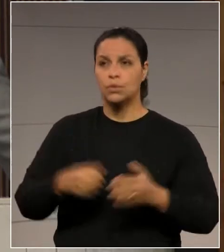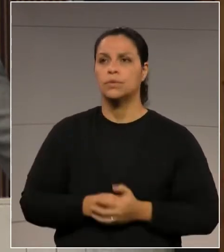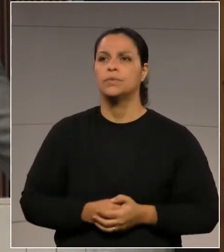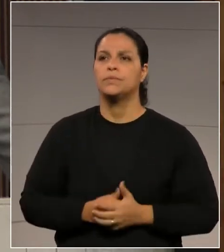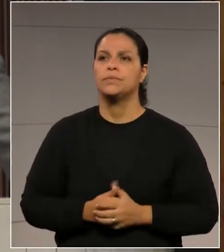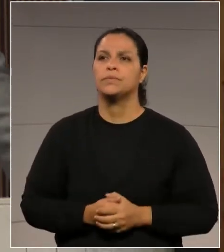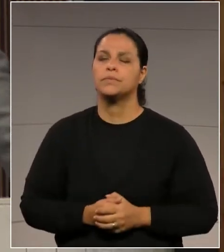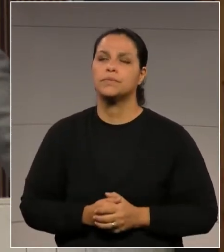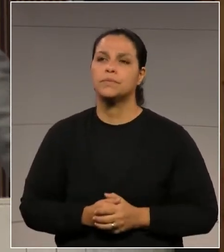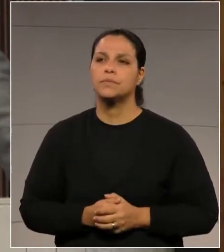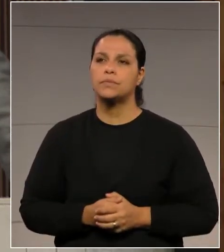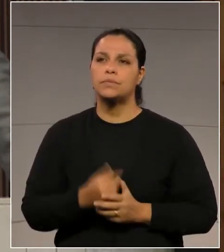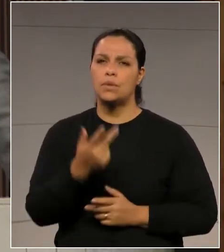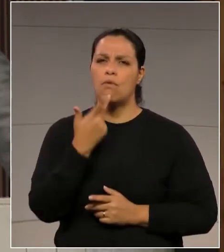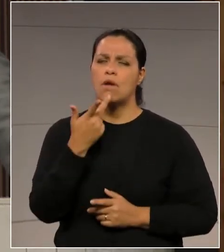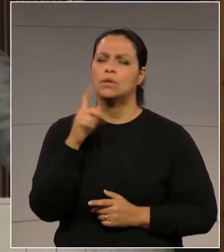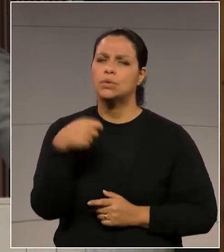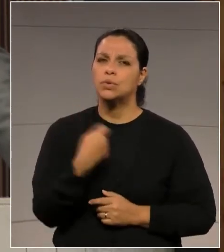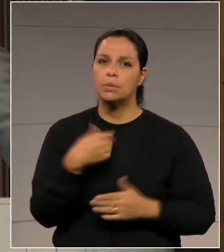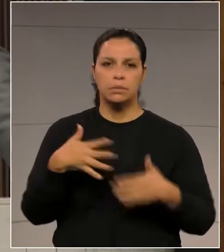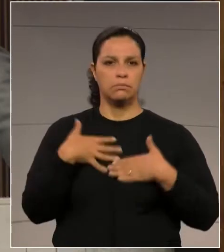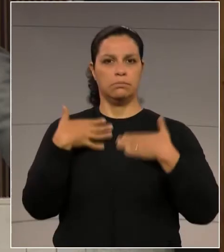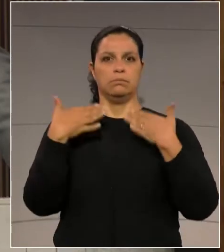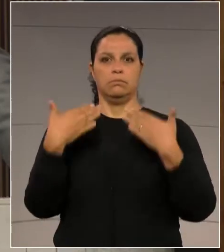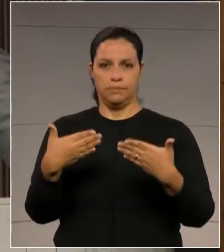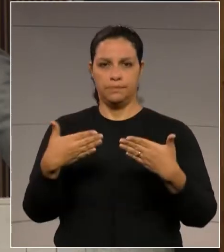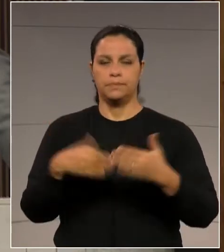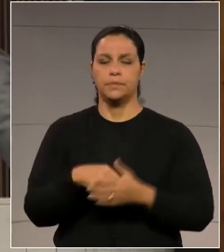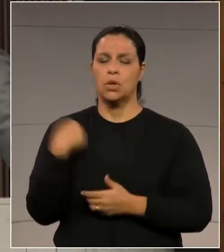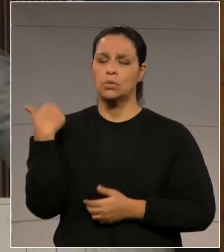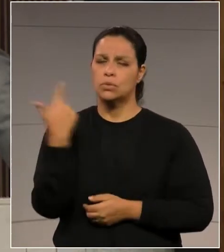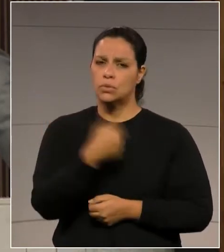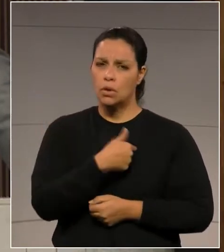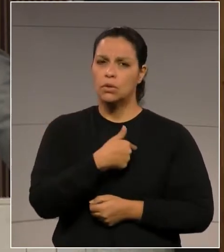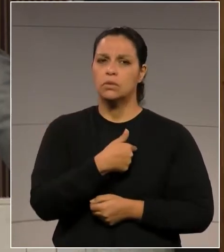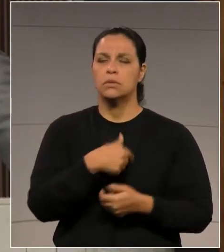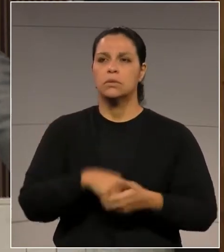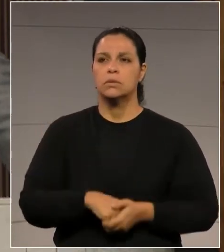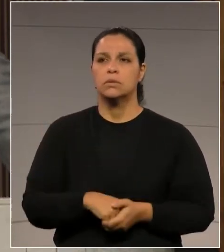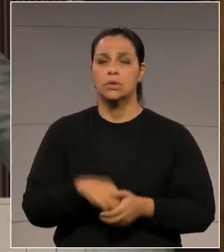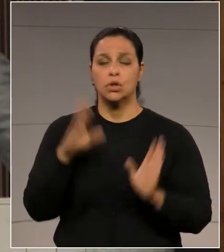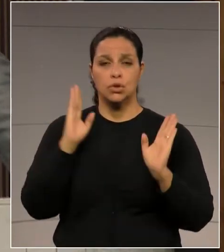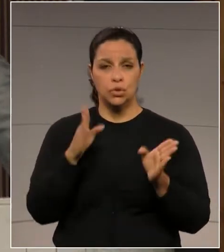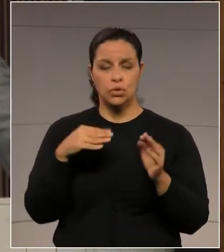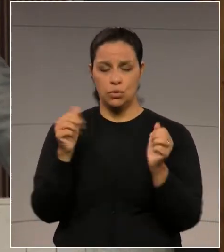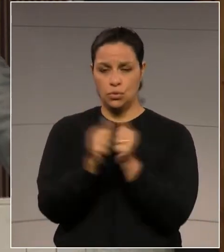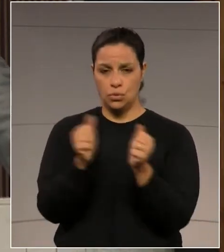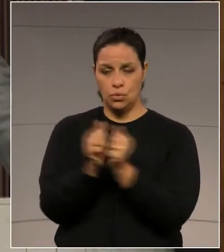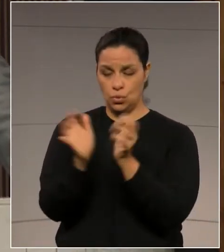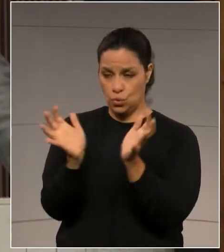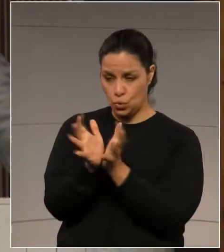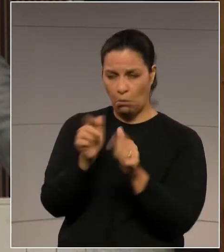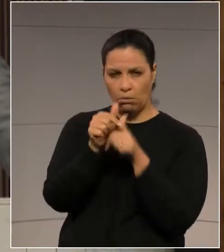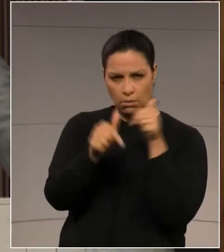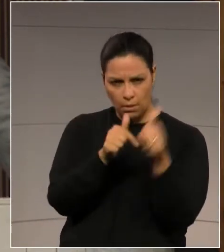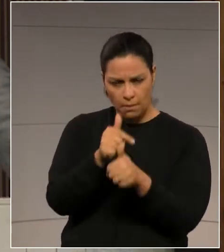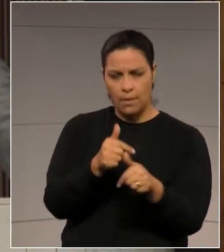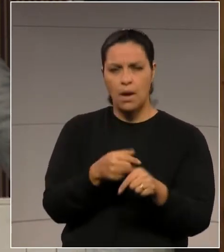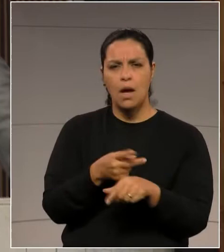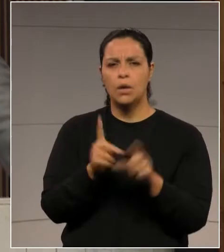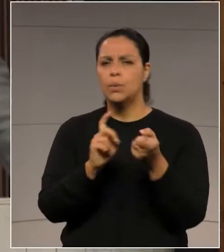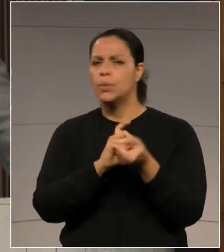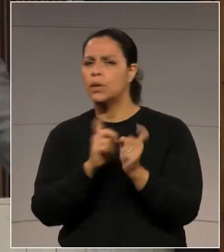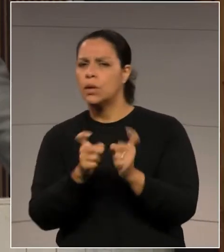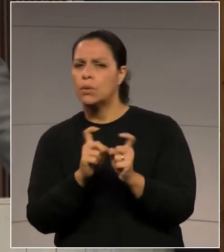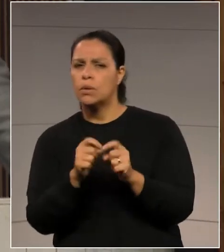é algo assustador. nós estivemos junto com a minha equipe fazendo uma